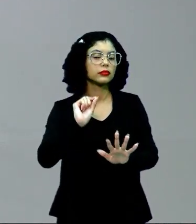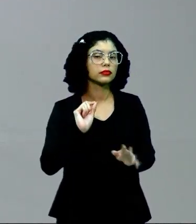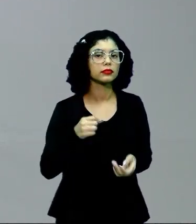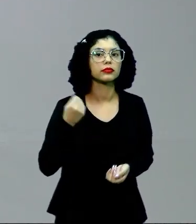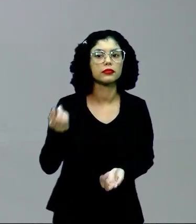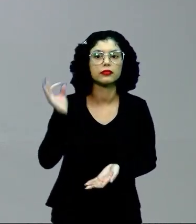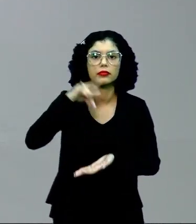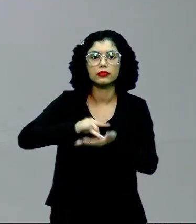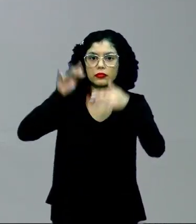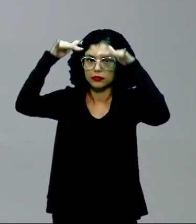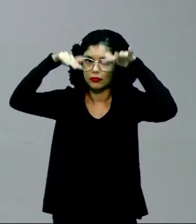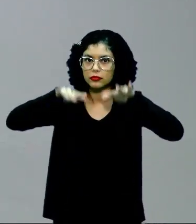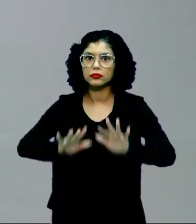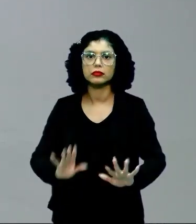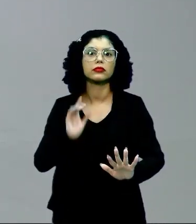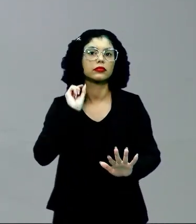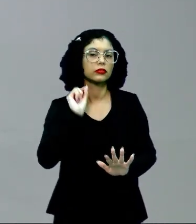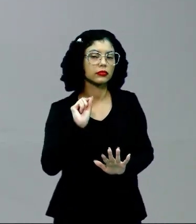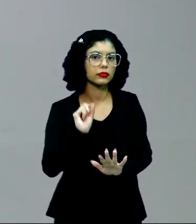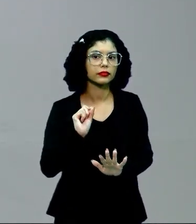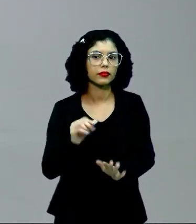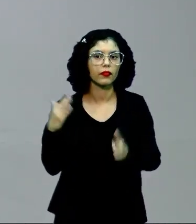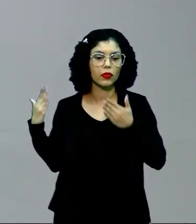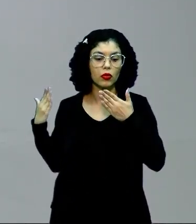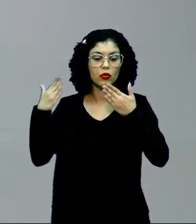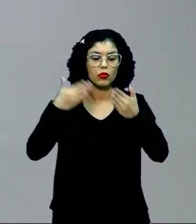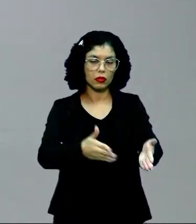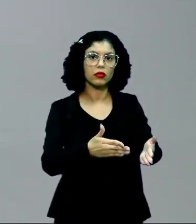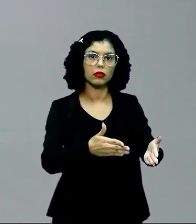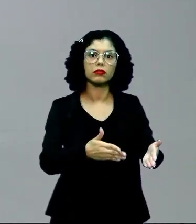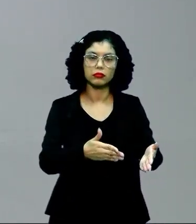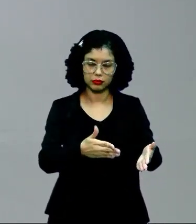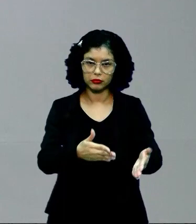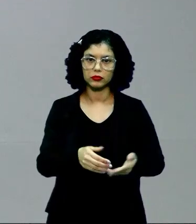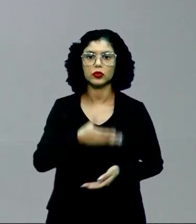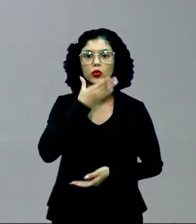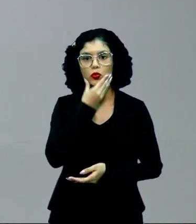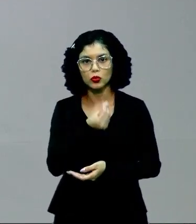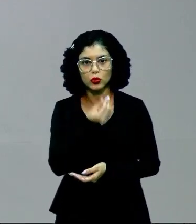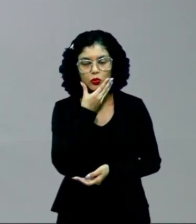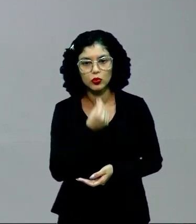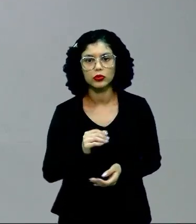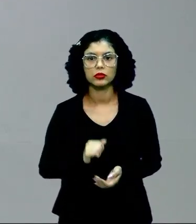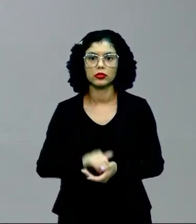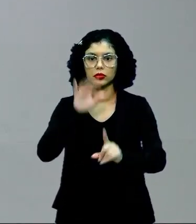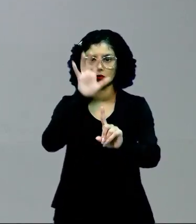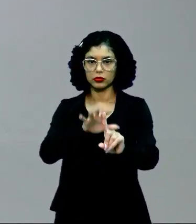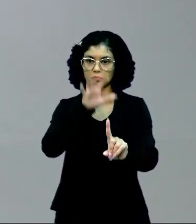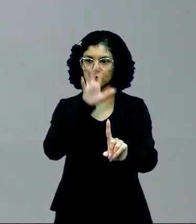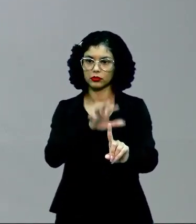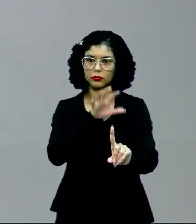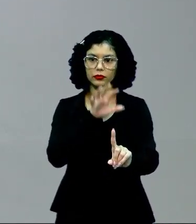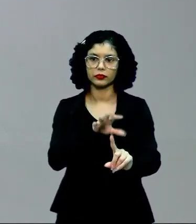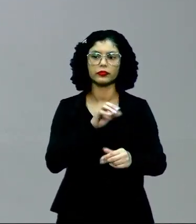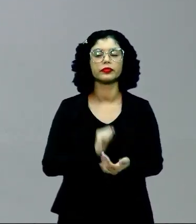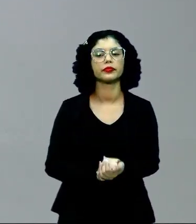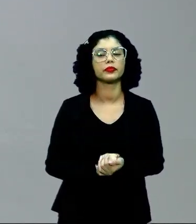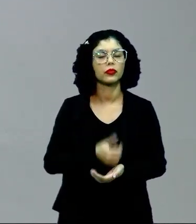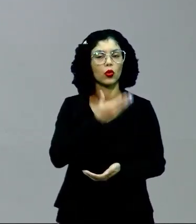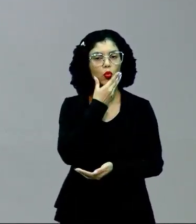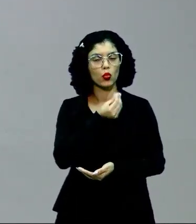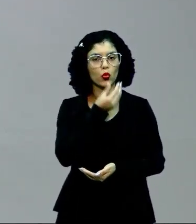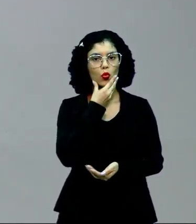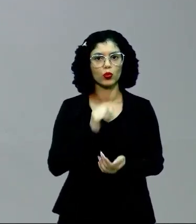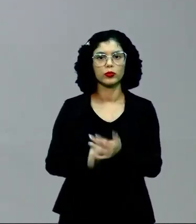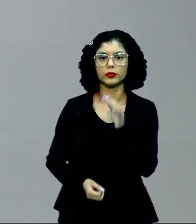realismo naturalismo? Eu tenho o determinismo, que o homem, ele é influenciado, ou o homem,